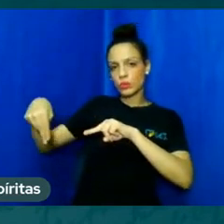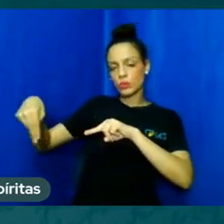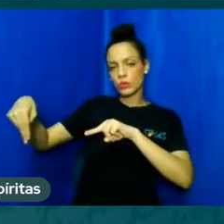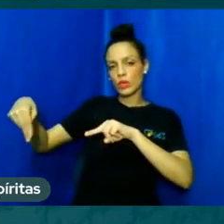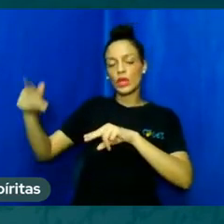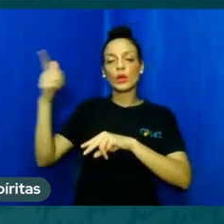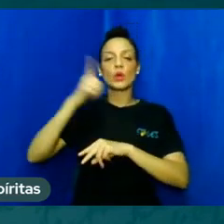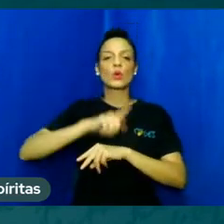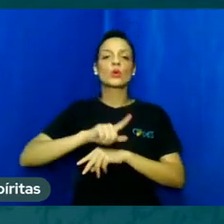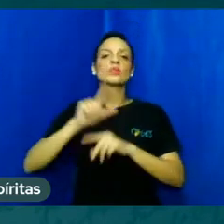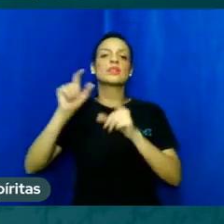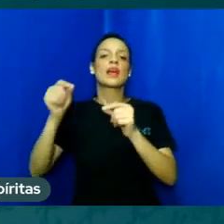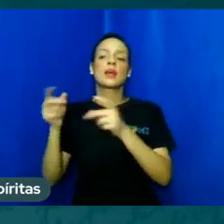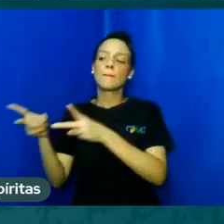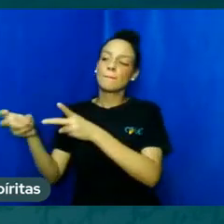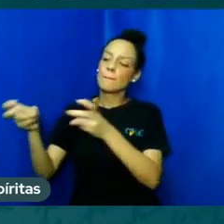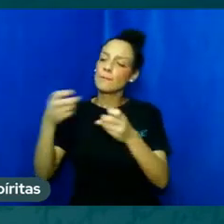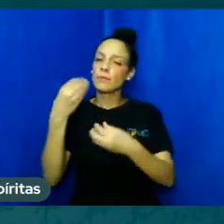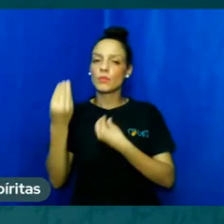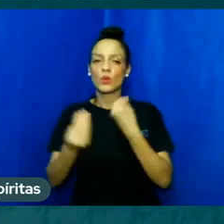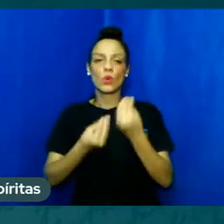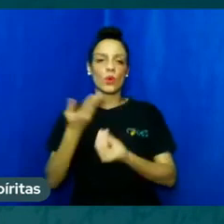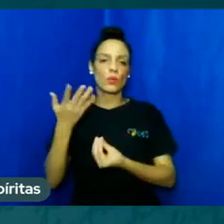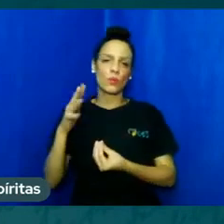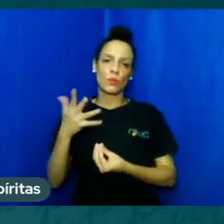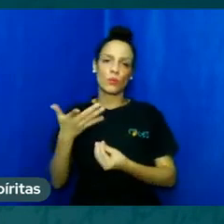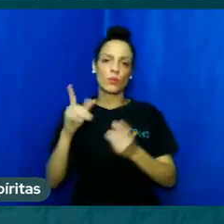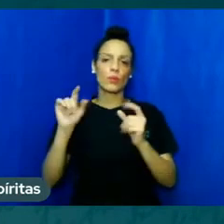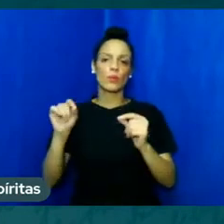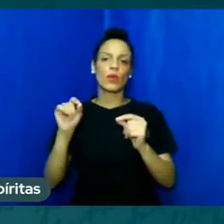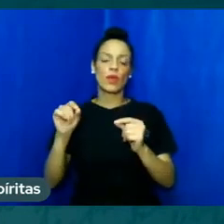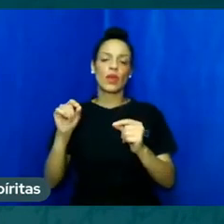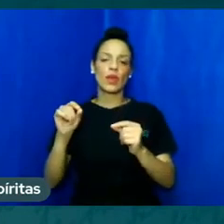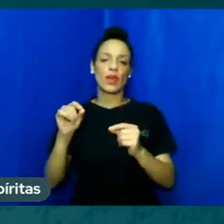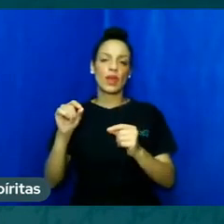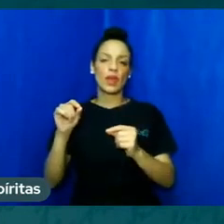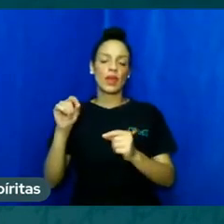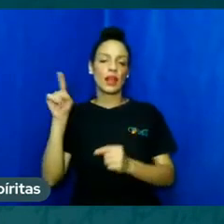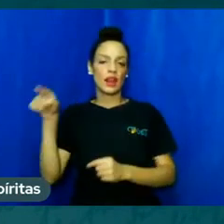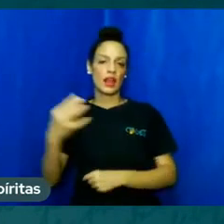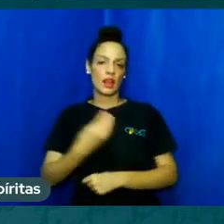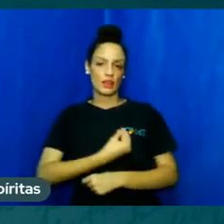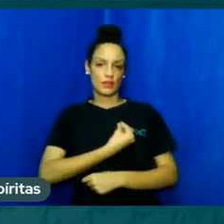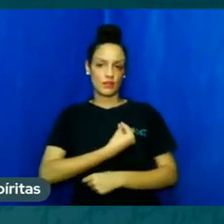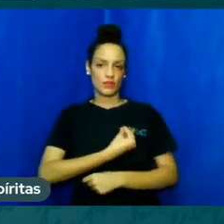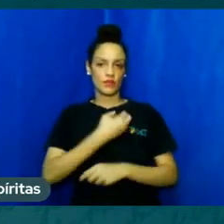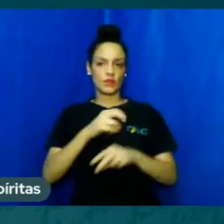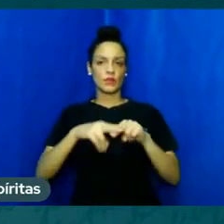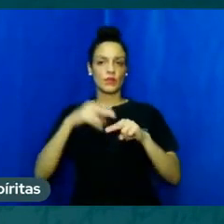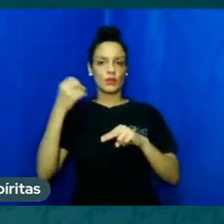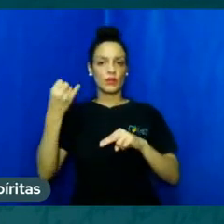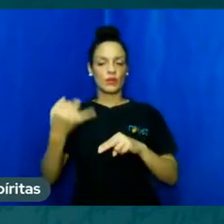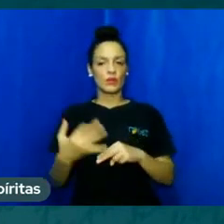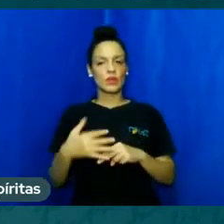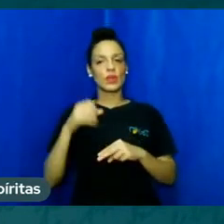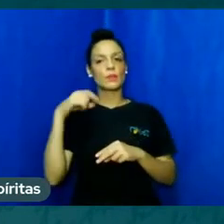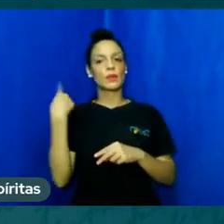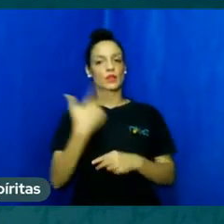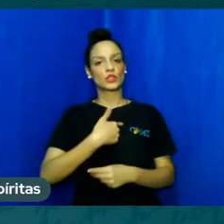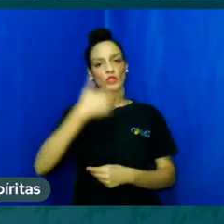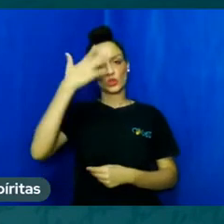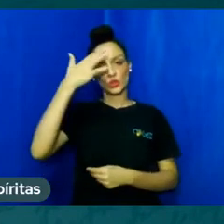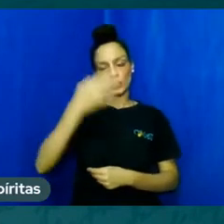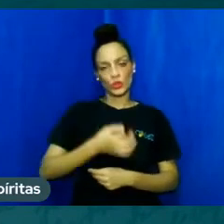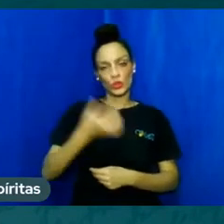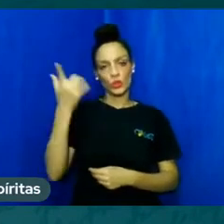disseram que enquanto estivermos encarnados, para esse fim, para entender essa correlação